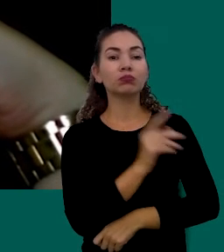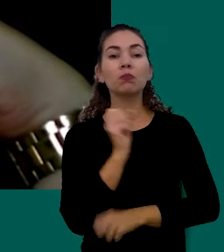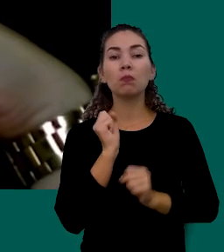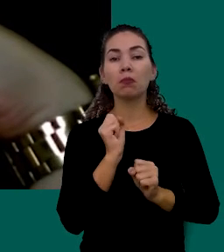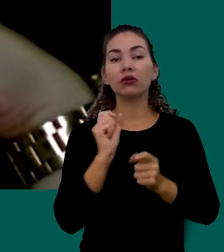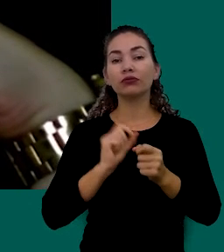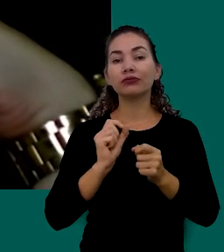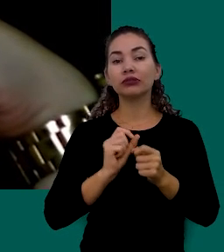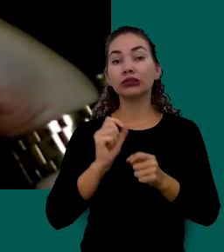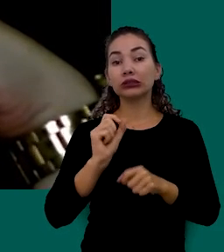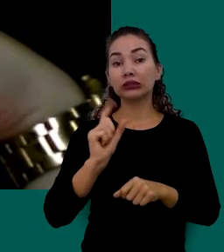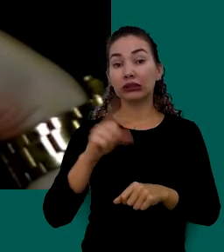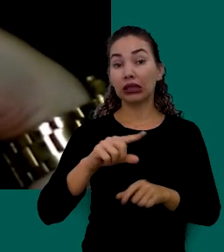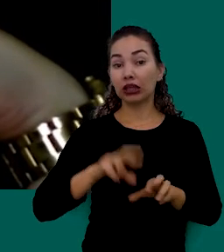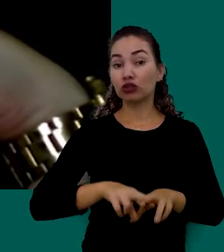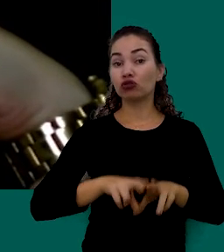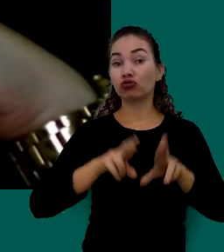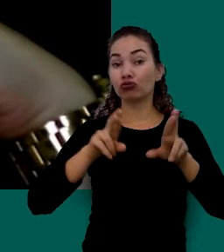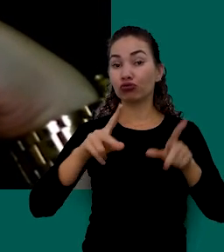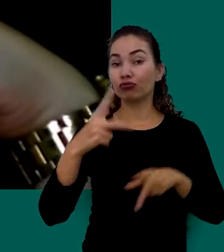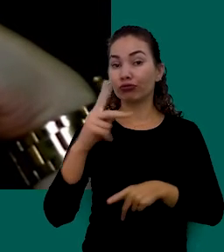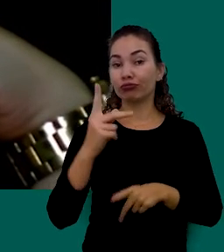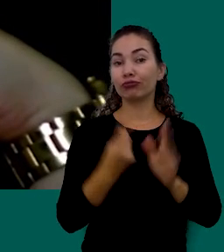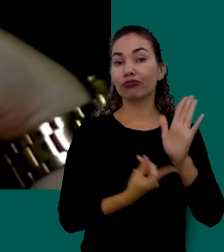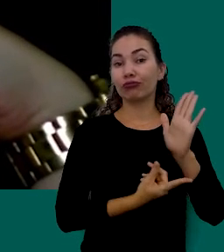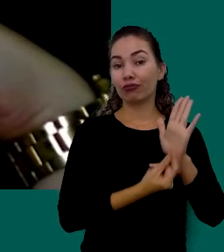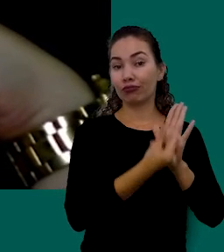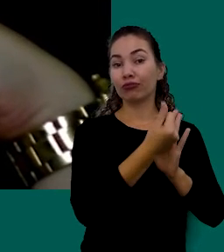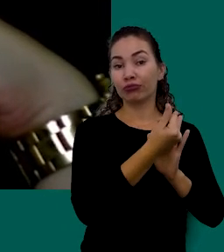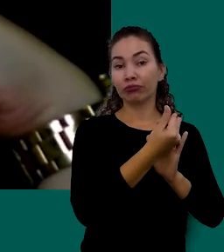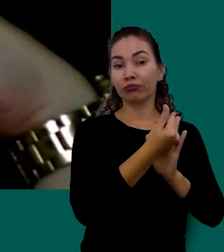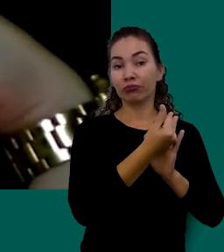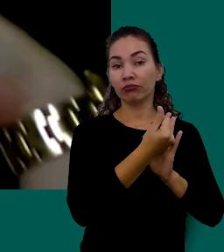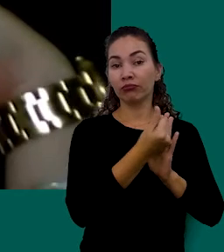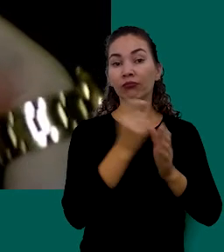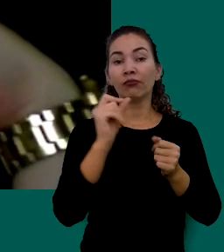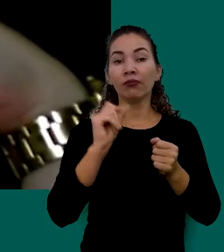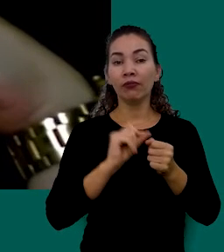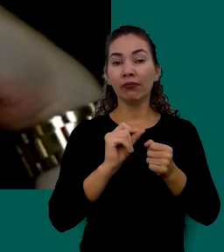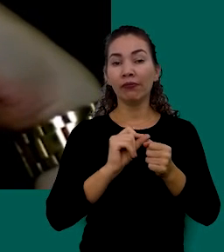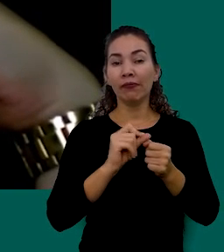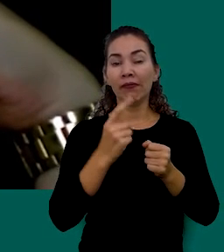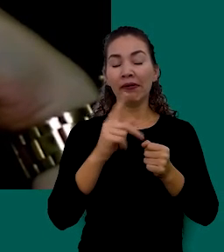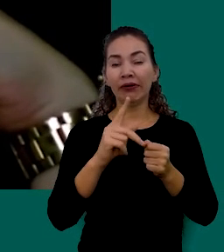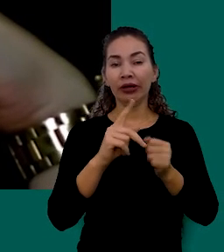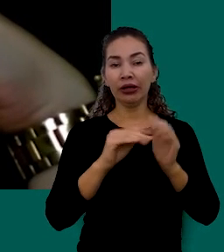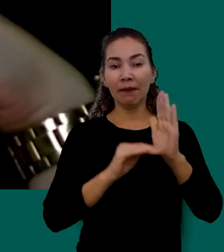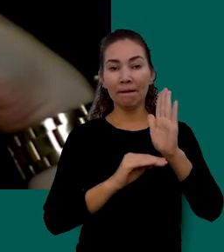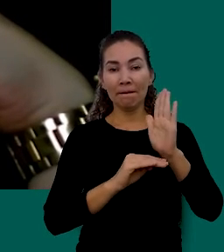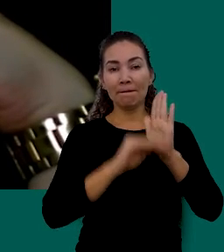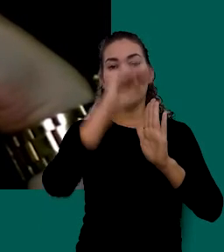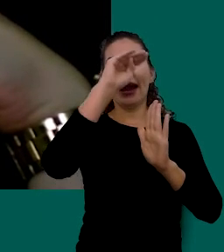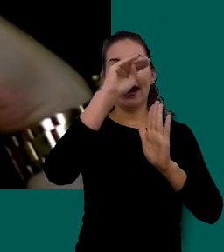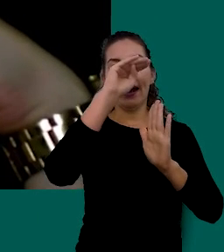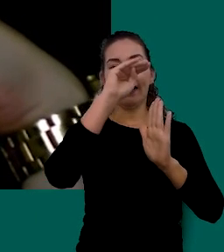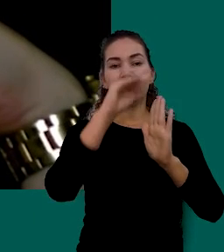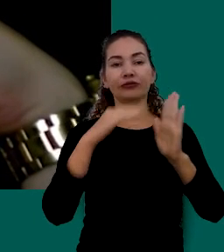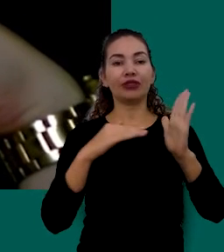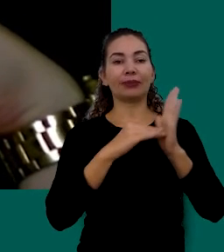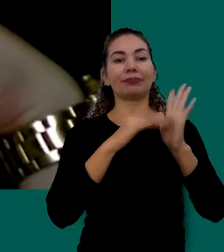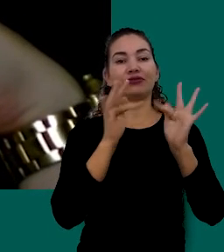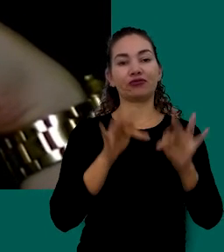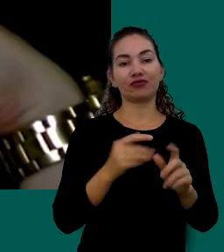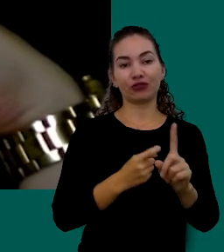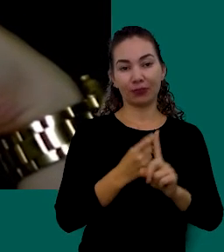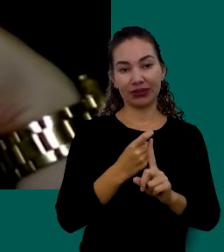Que Haja Uma Grande Diferença No Seu Orçamento Fazendo Com Que Não Ultrapasse O Limite No Final Do mês